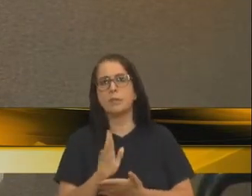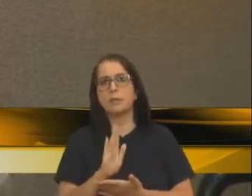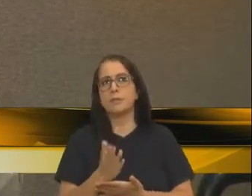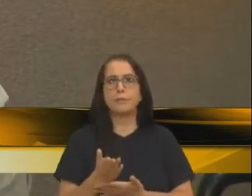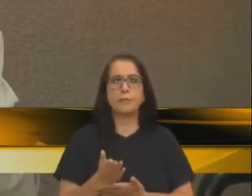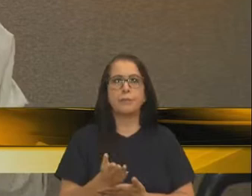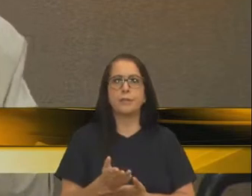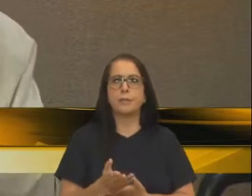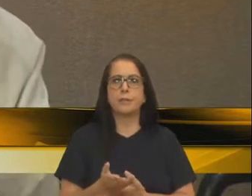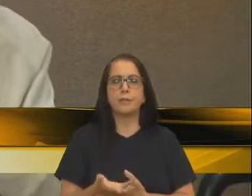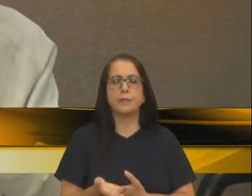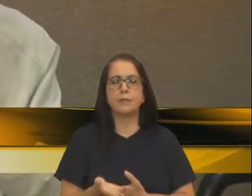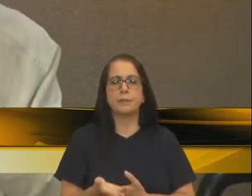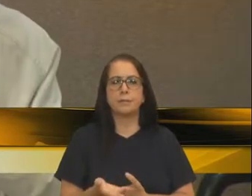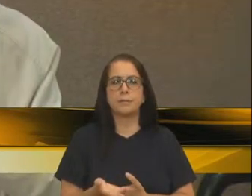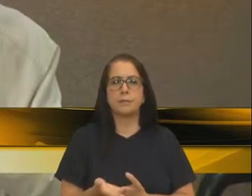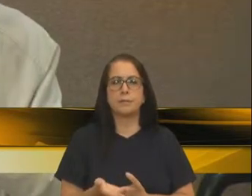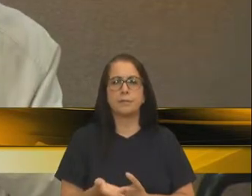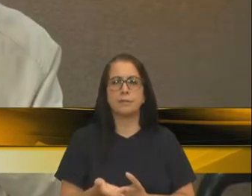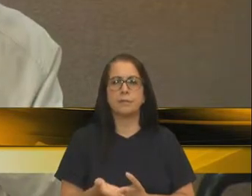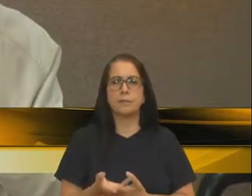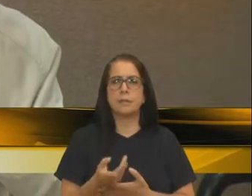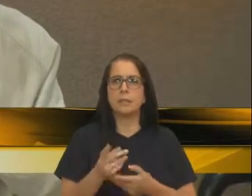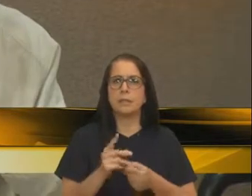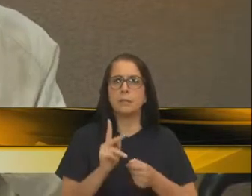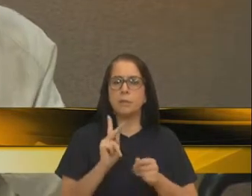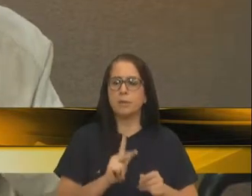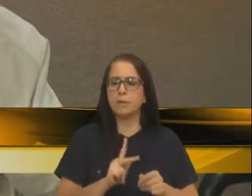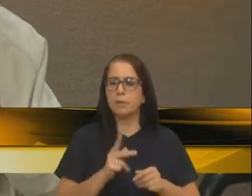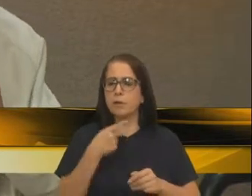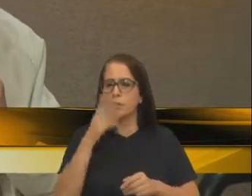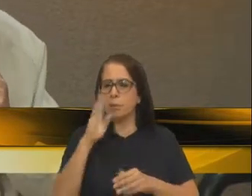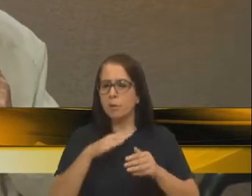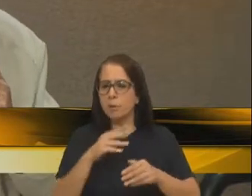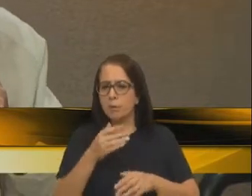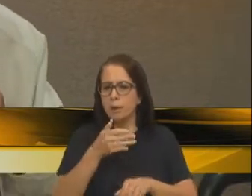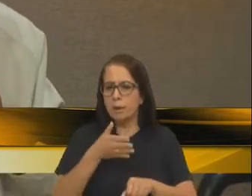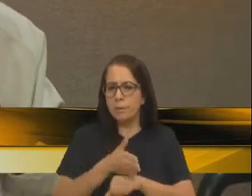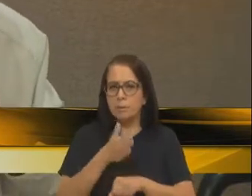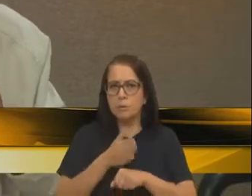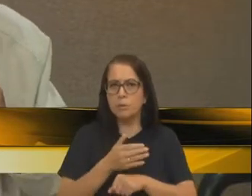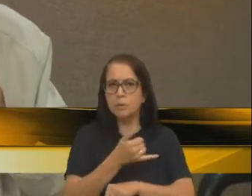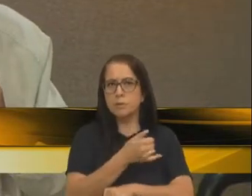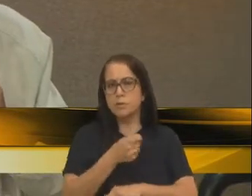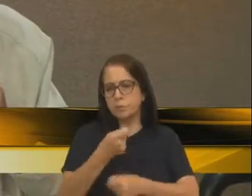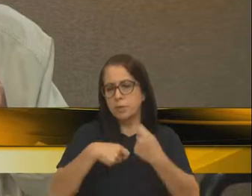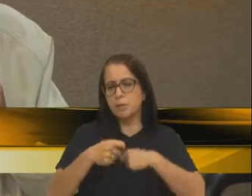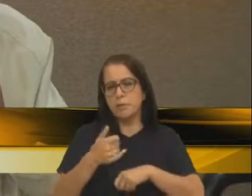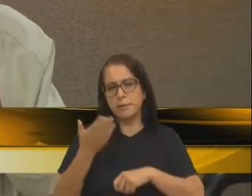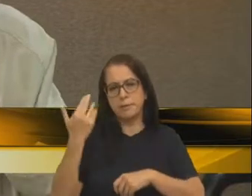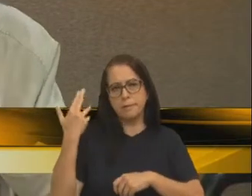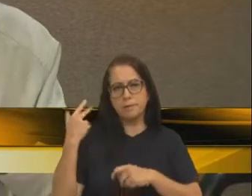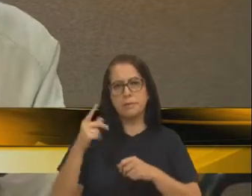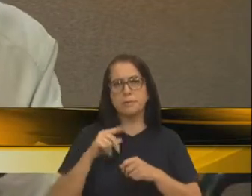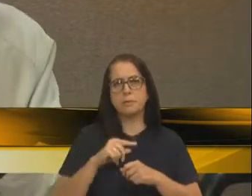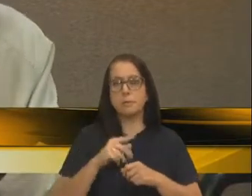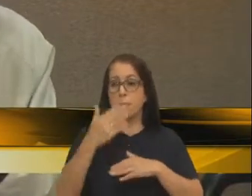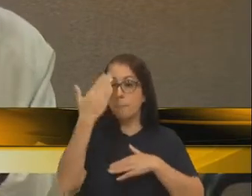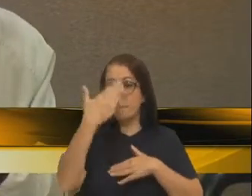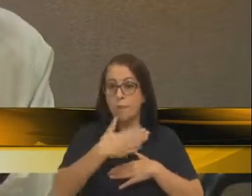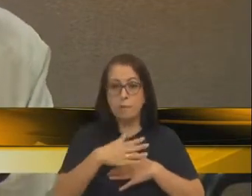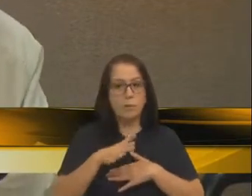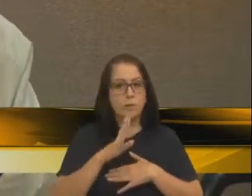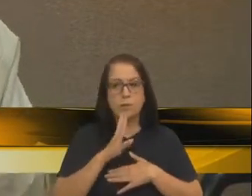estocando quem participou das administrações anteriores, dando uma prova de desconhecimento do